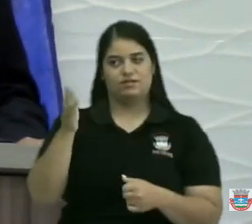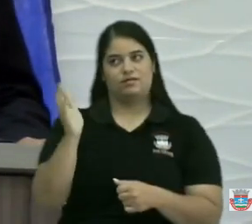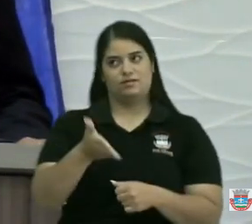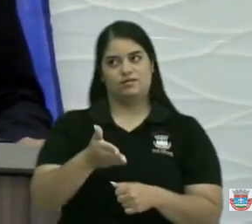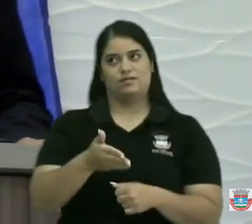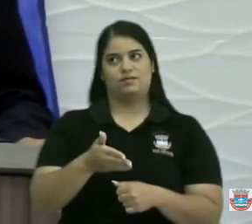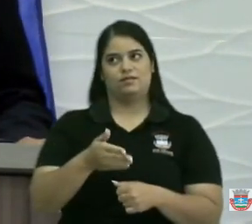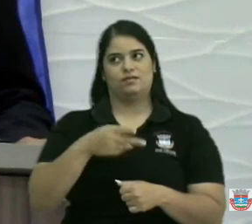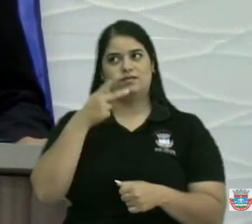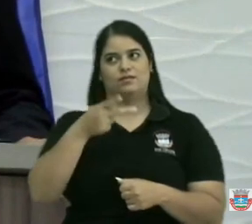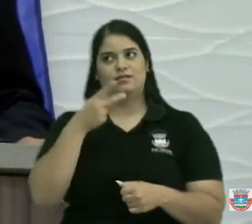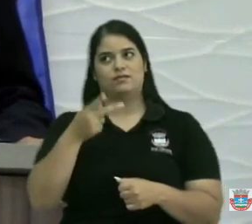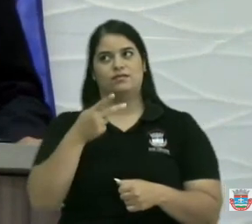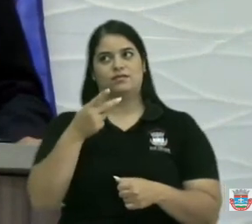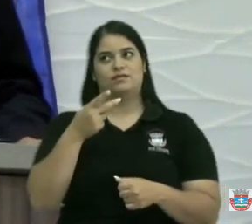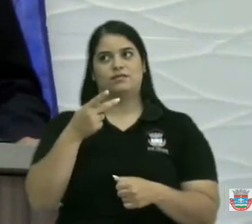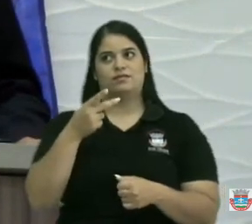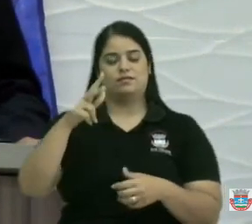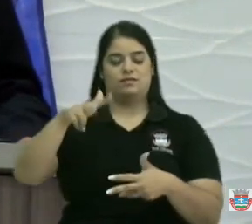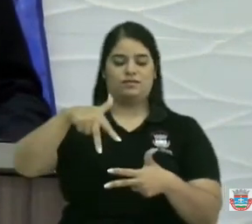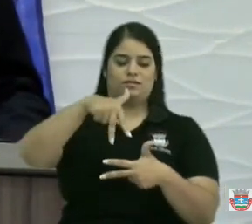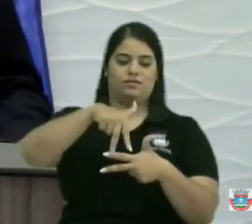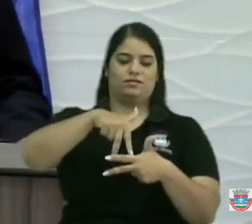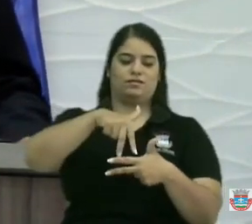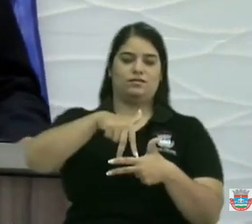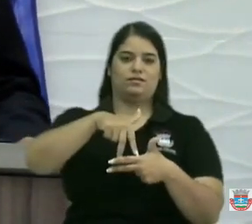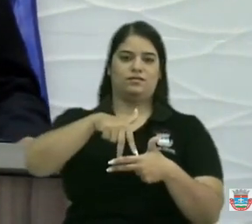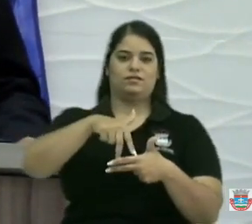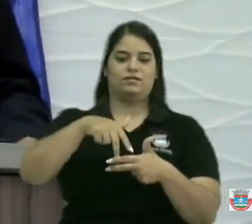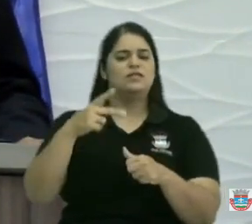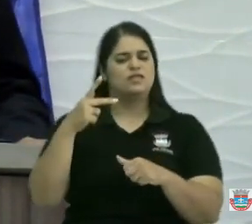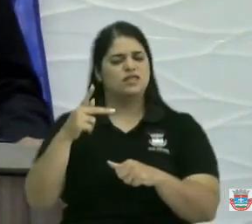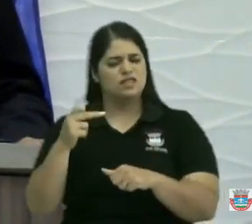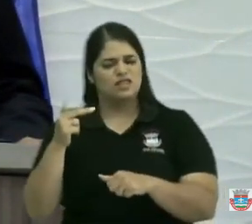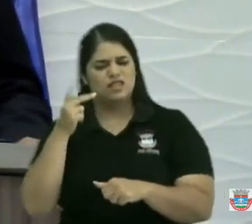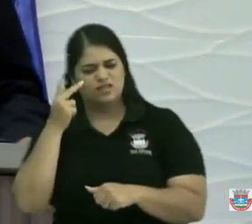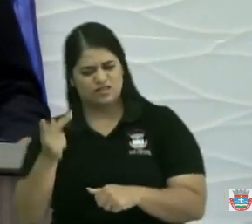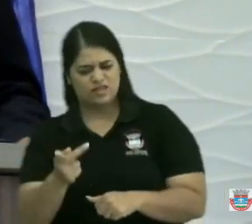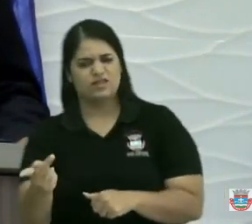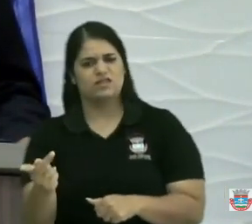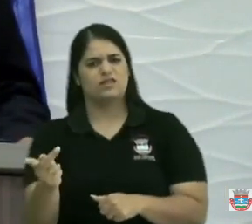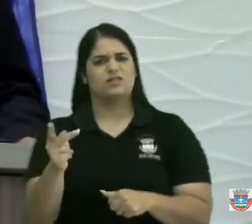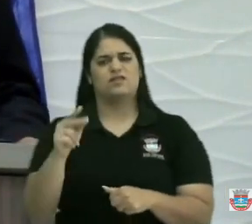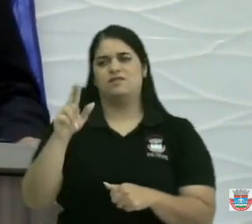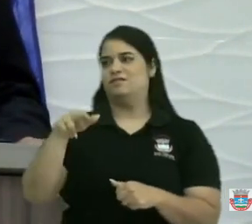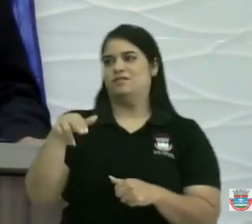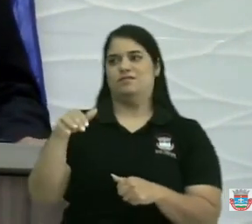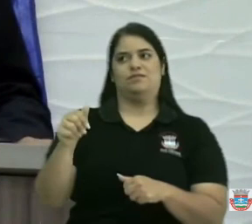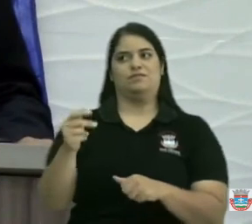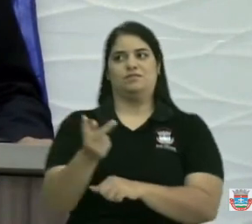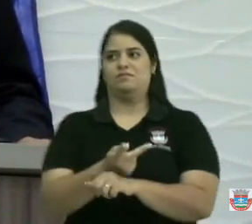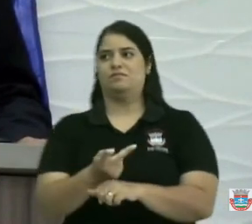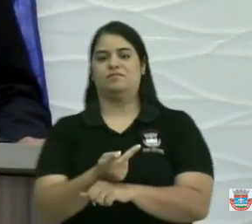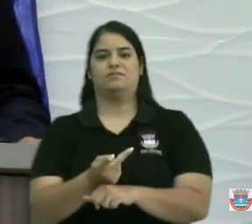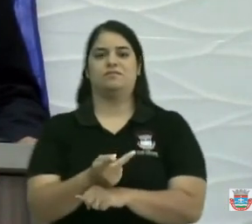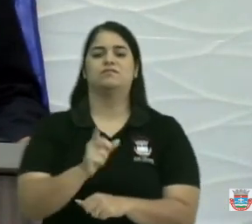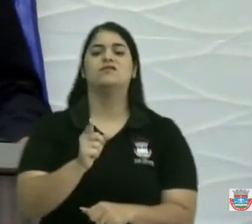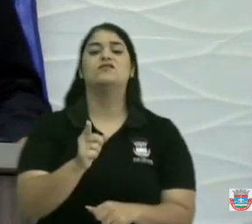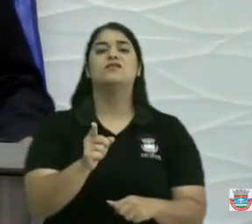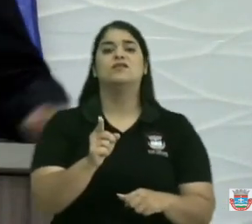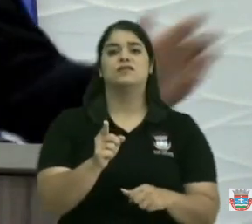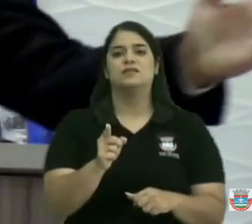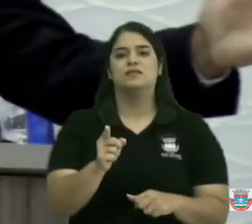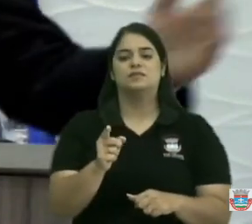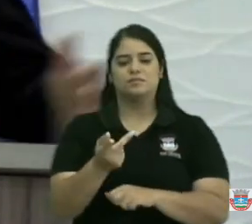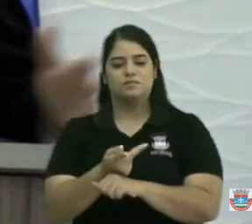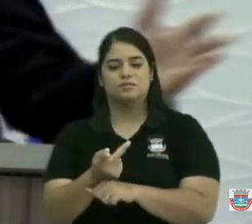tribuna aqui, que foi na casa dele. Ele nunca lhe procurou. Você que procurou ele, em 2017.